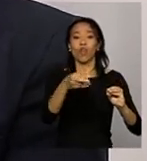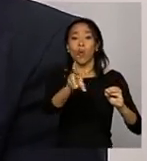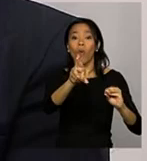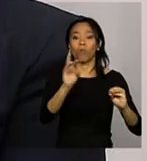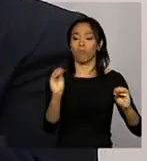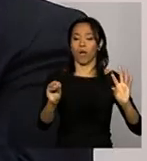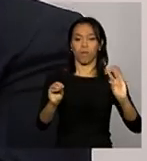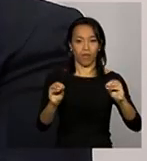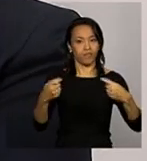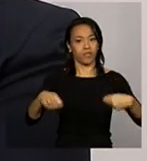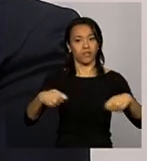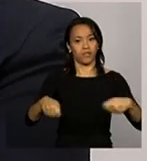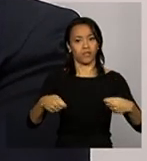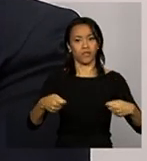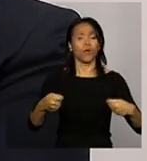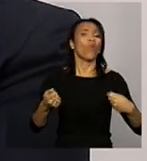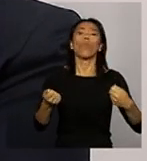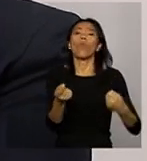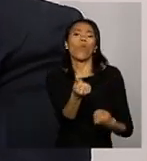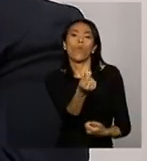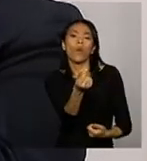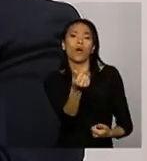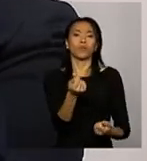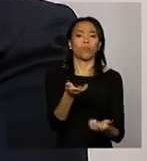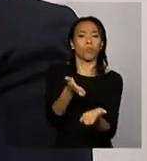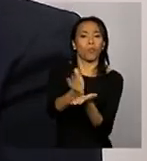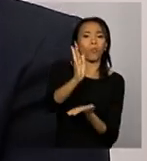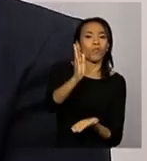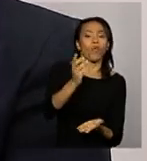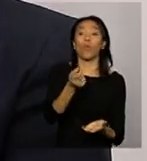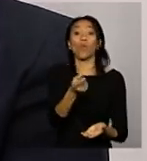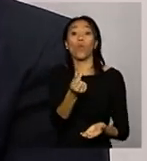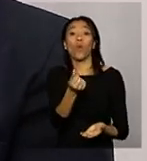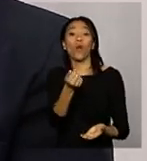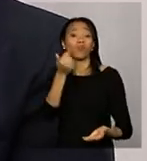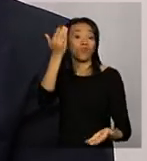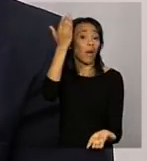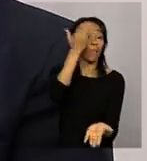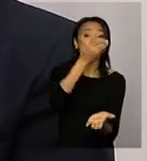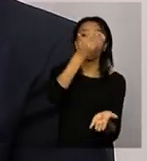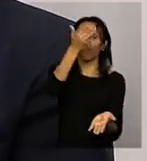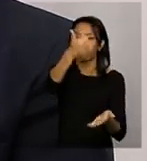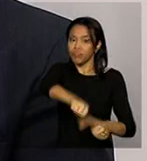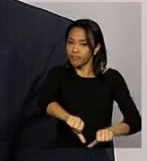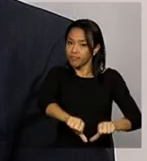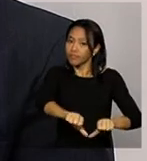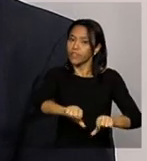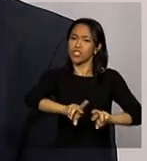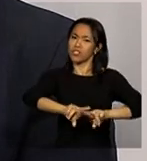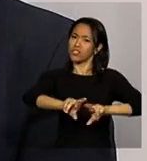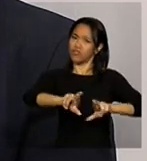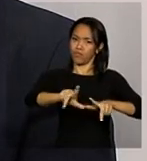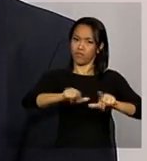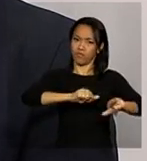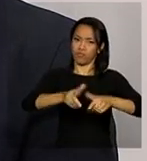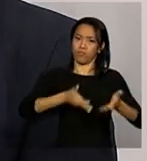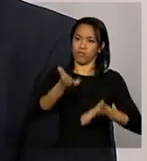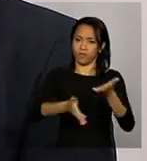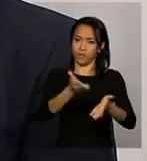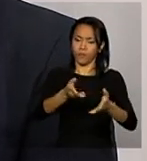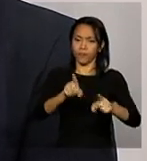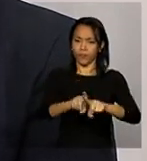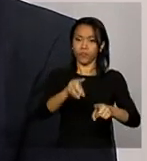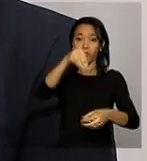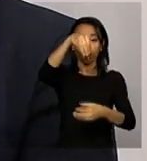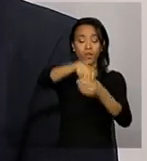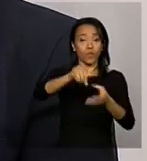estimar o quanto que ele está aprovando o quanto que ele está reprovando diferentemente dos serviços tá o Conselho nos